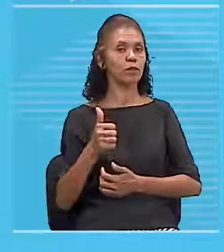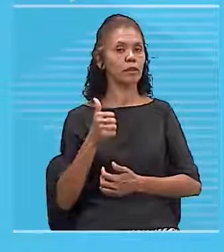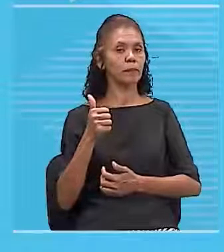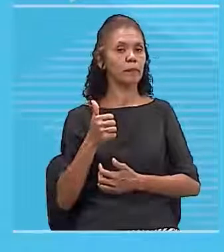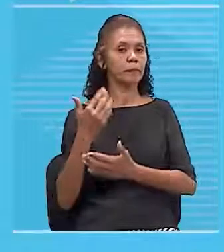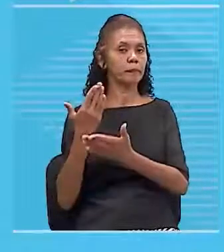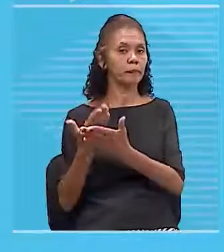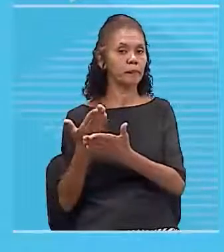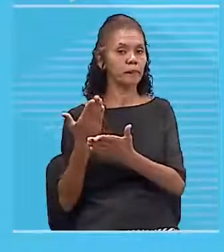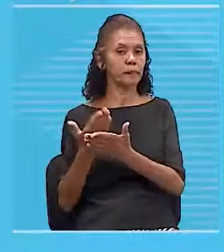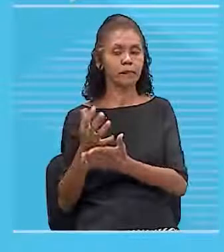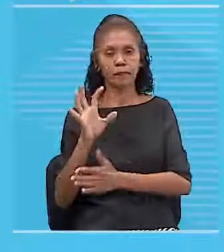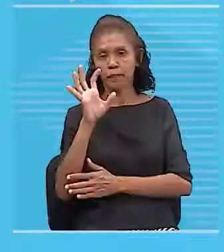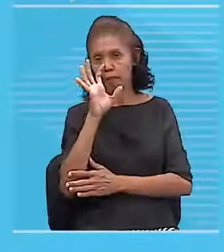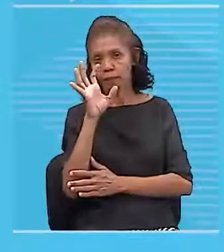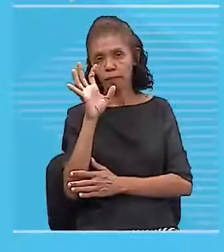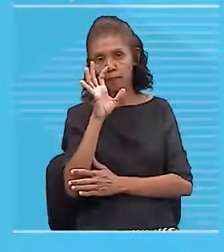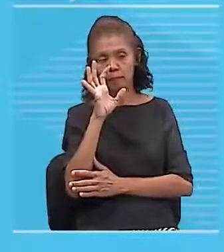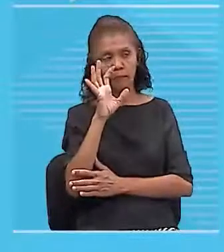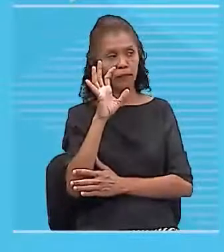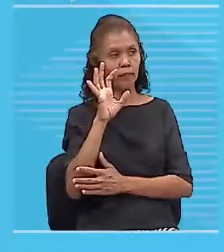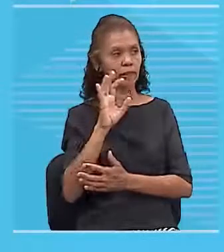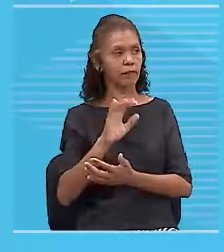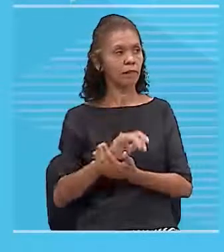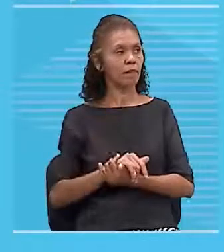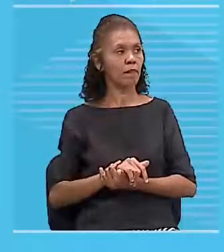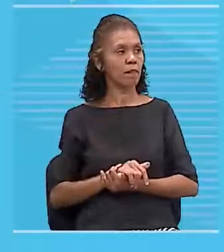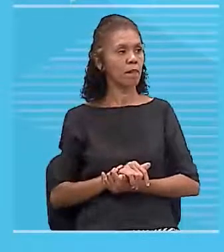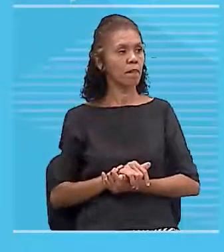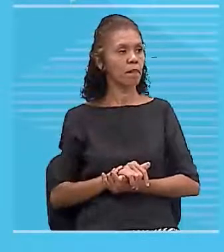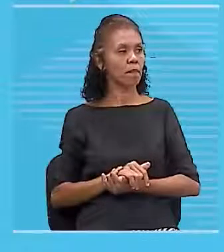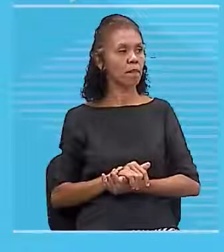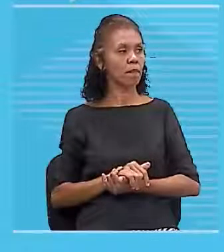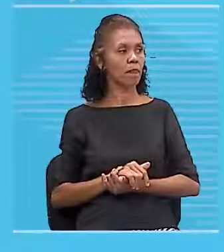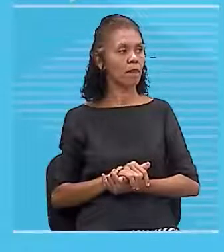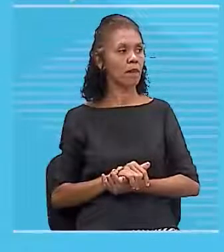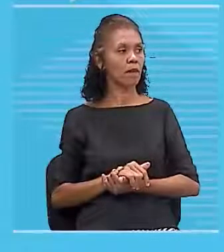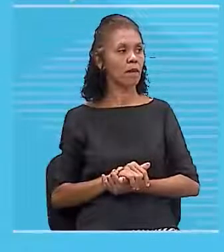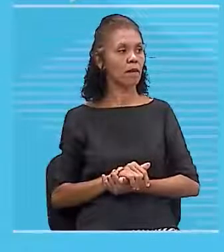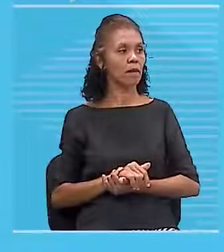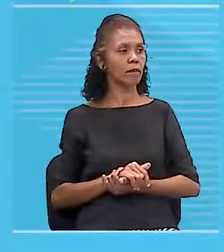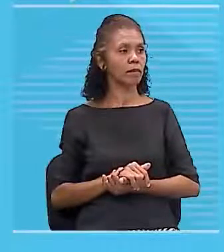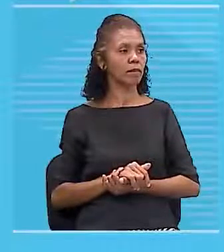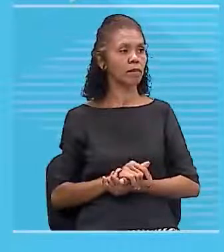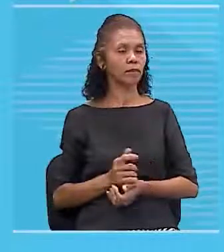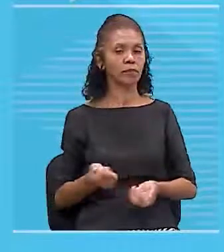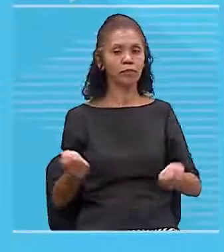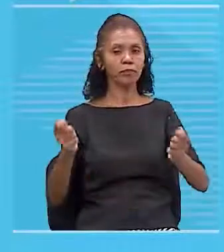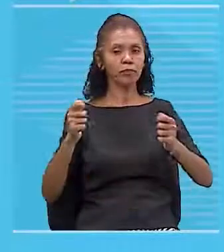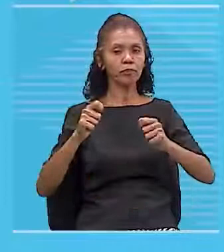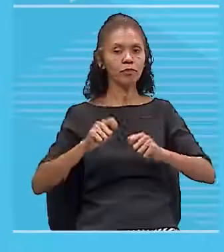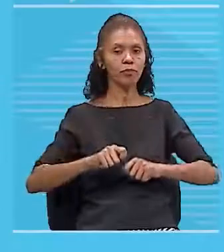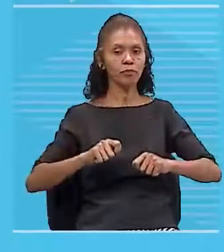observado que poderia relacionar